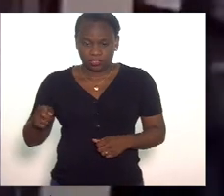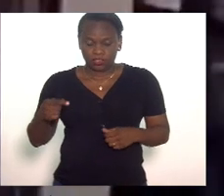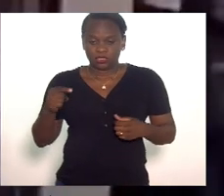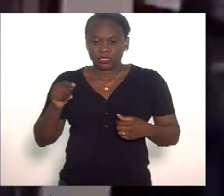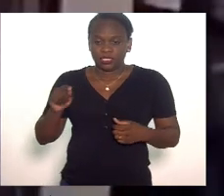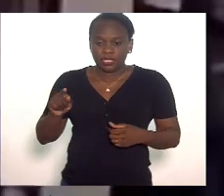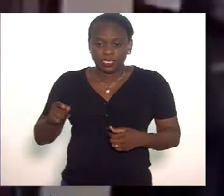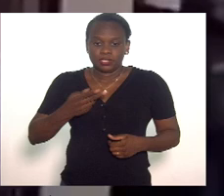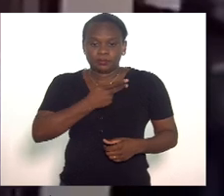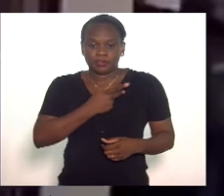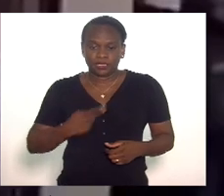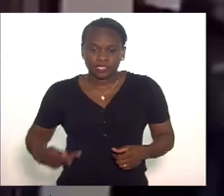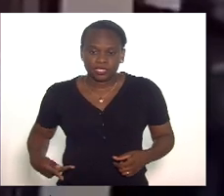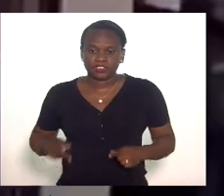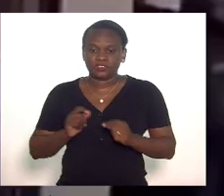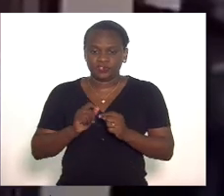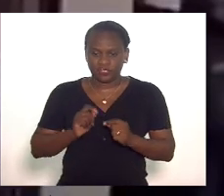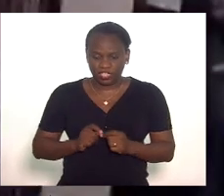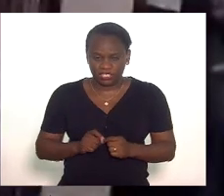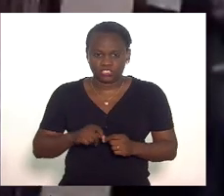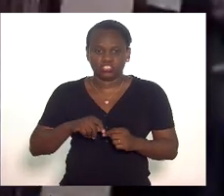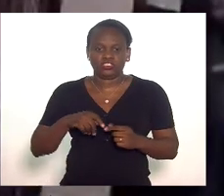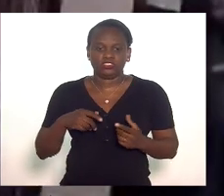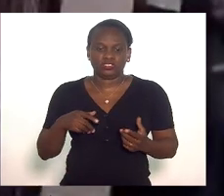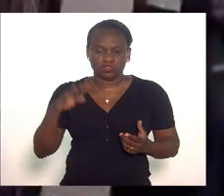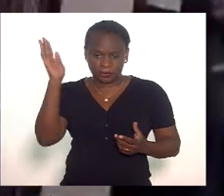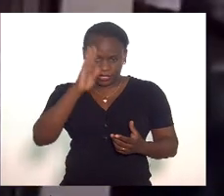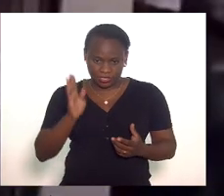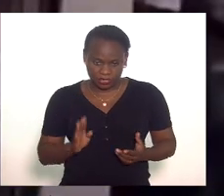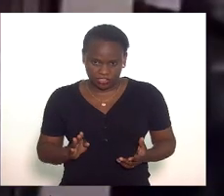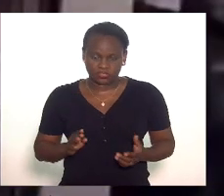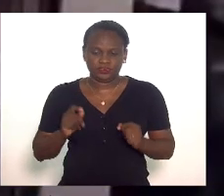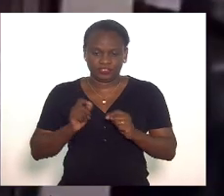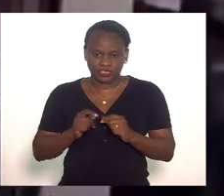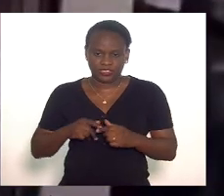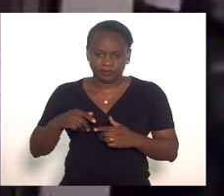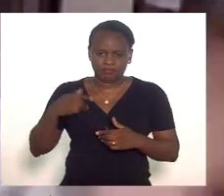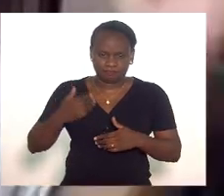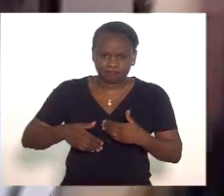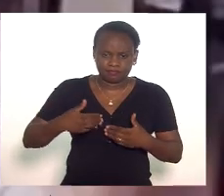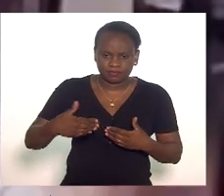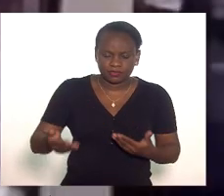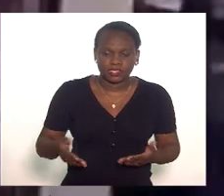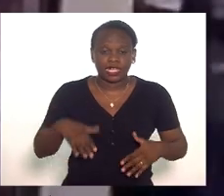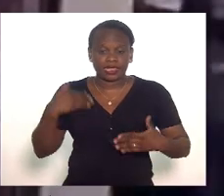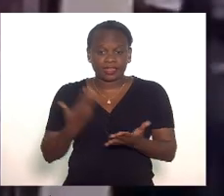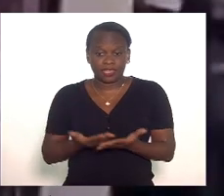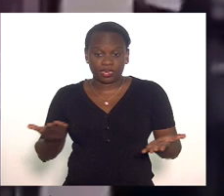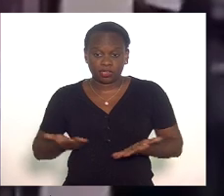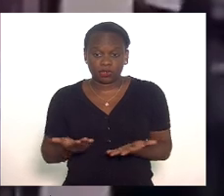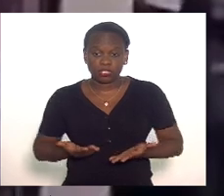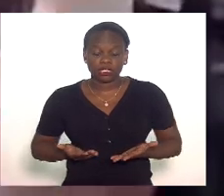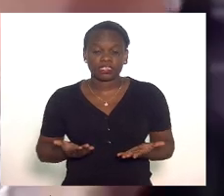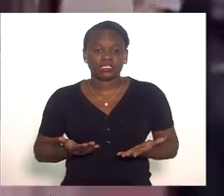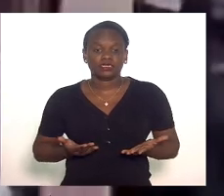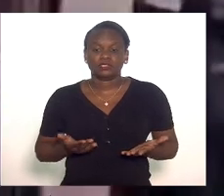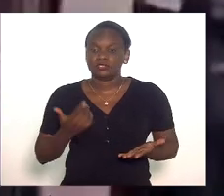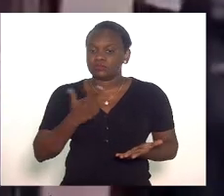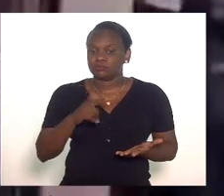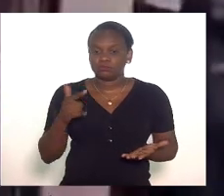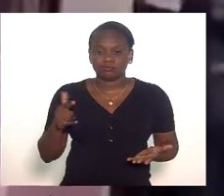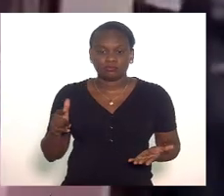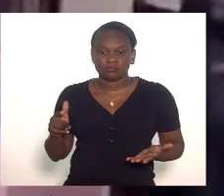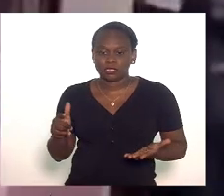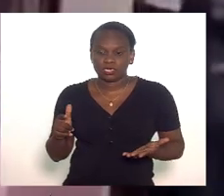presidente tem feito com o nosso Brasil e até agora não tem